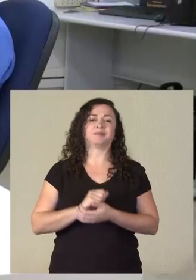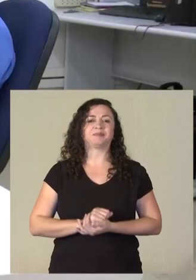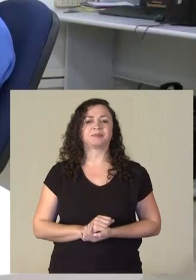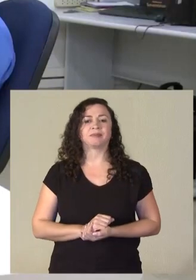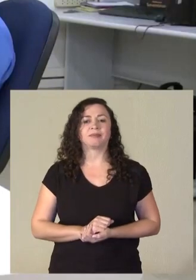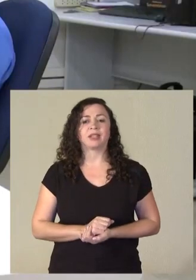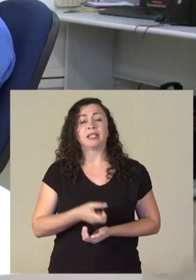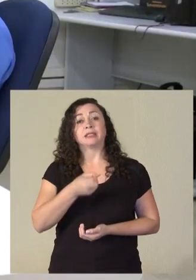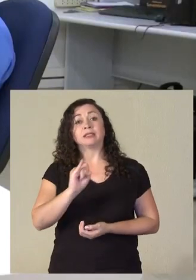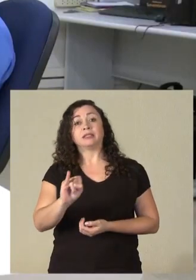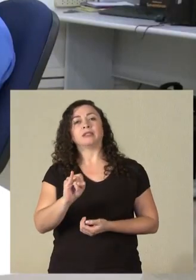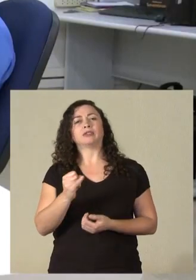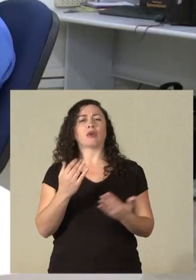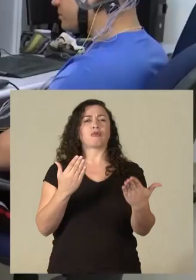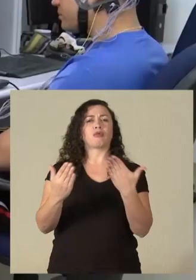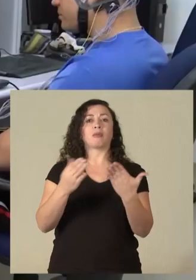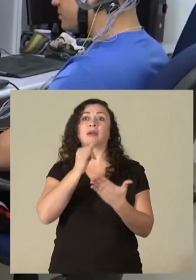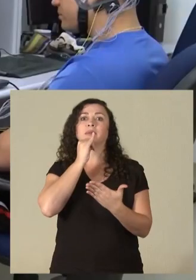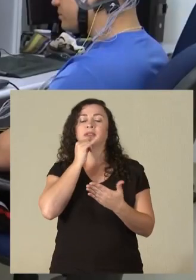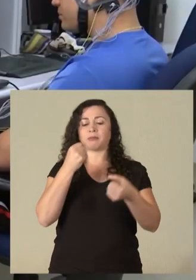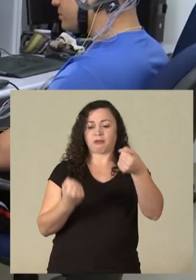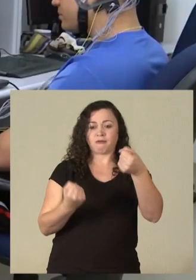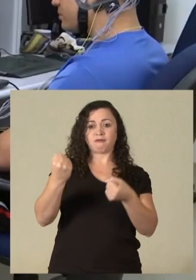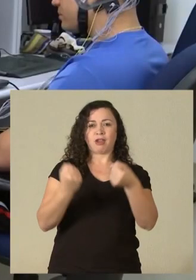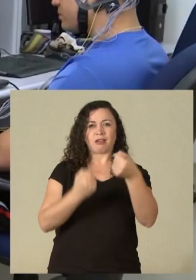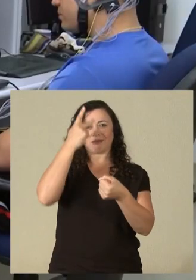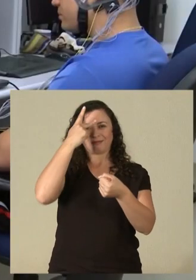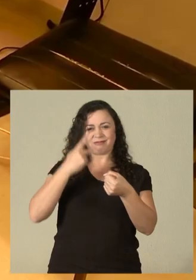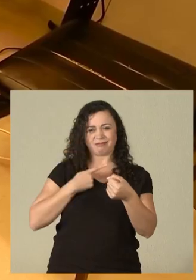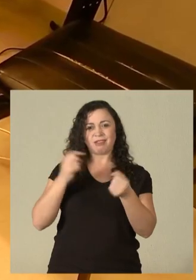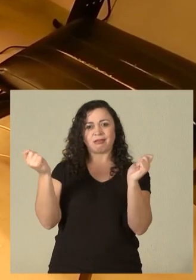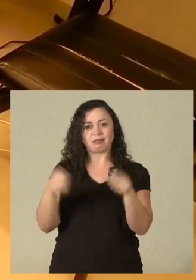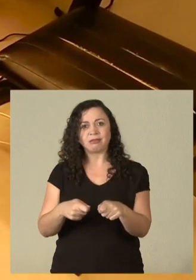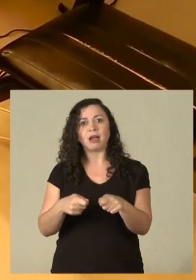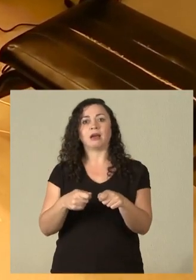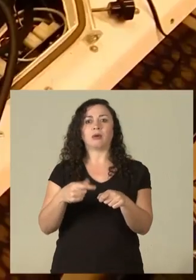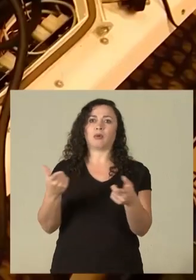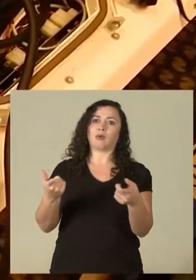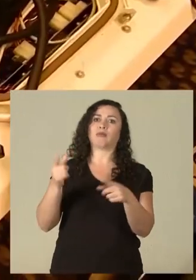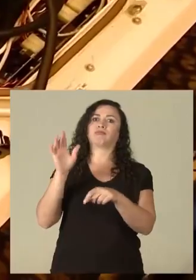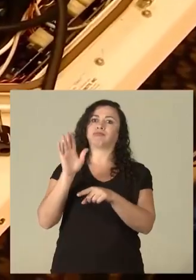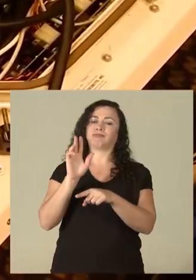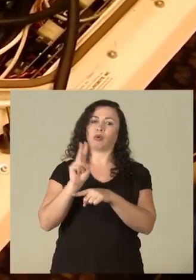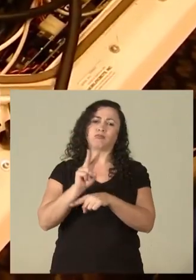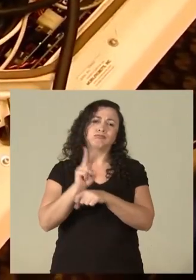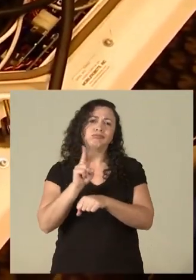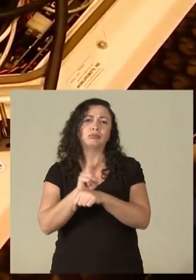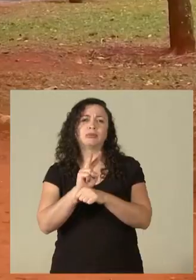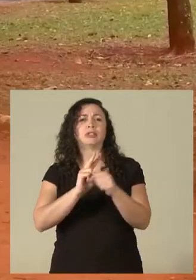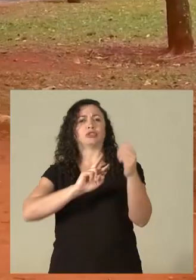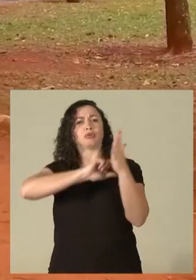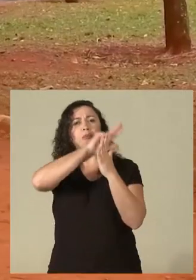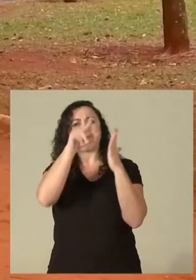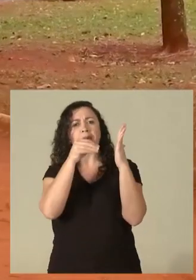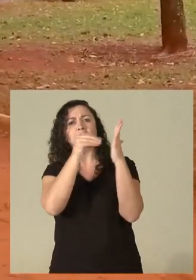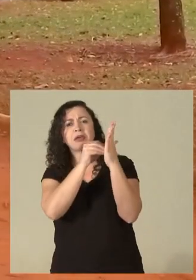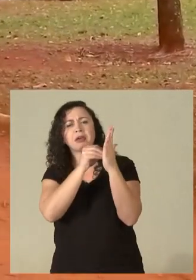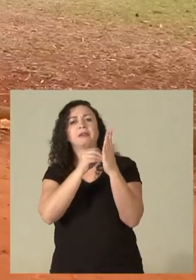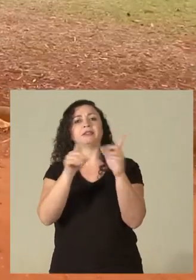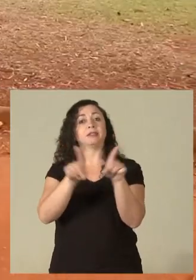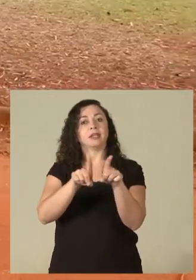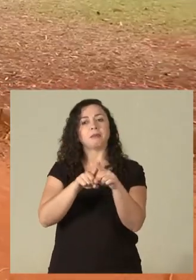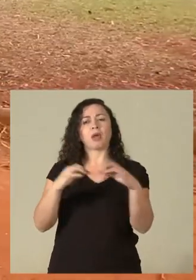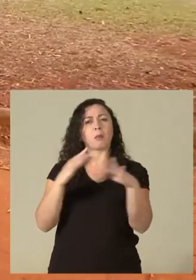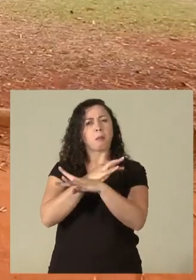-alunos. Você pega, por exemplo, o veículo autoguiado, que pode ter incríveis impactos, tanto ambientais, quanto urbanos, de planejamento